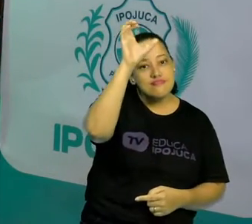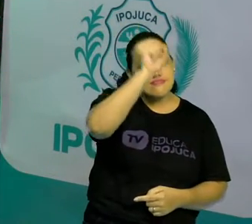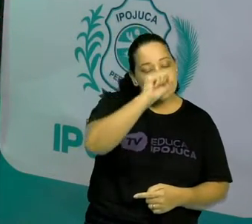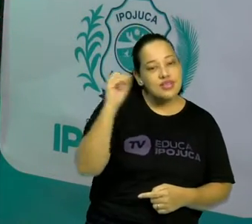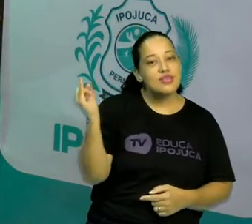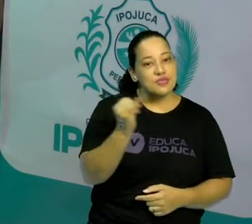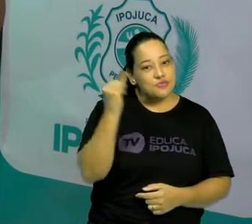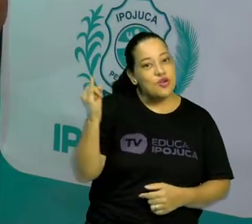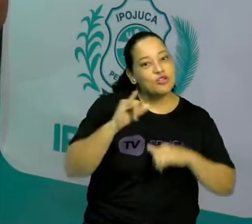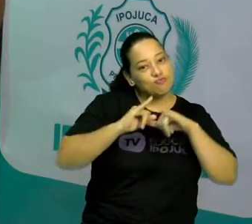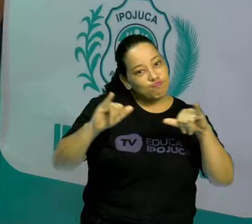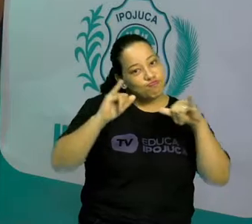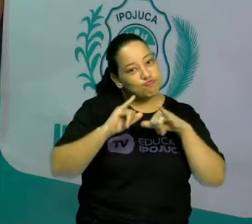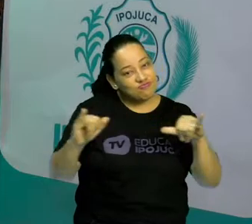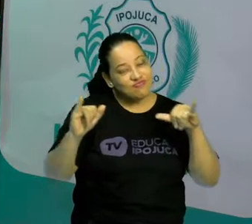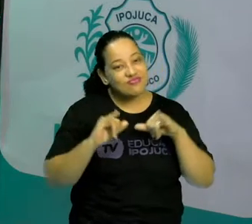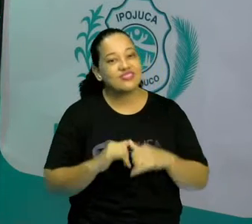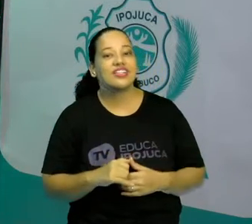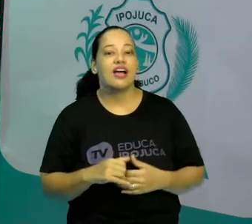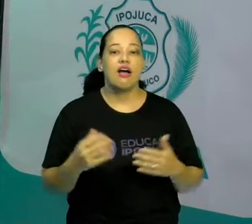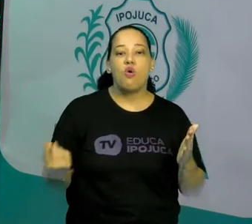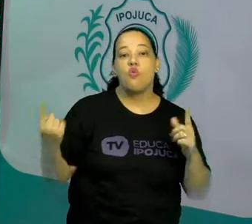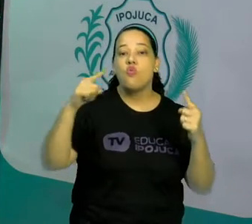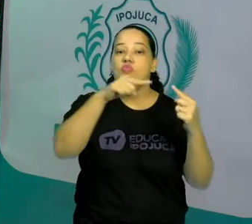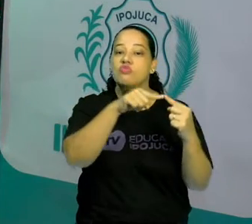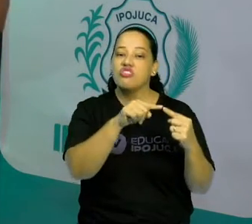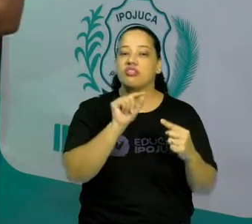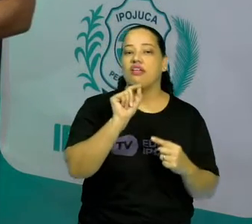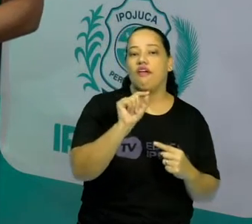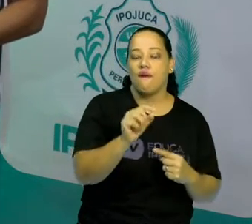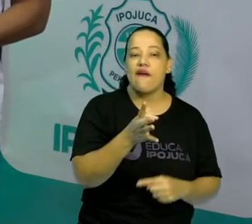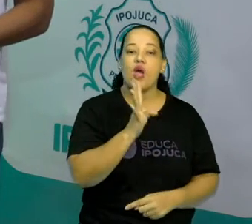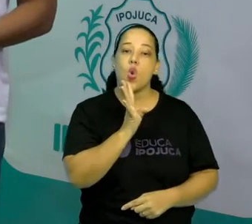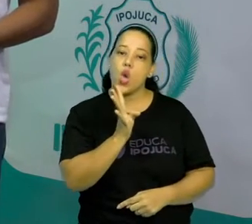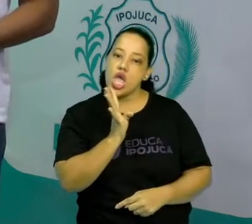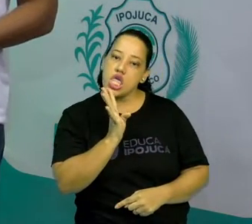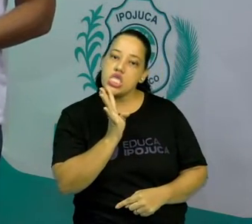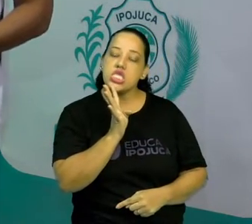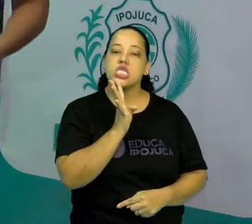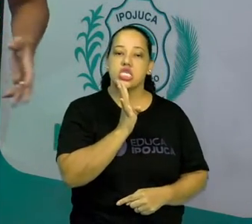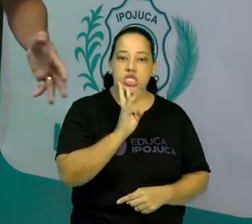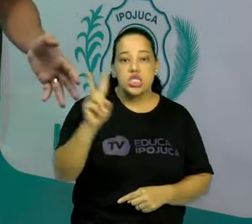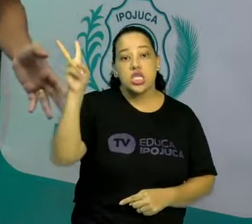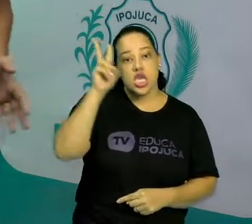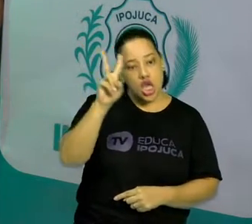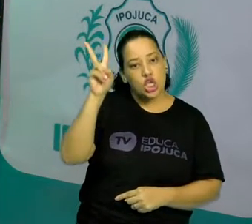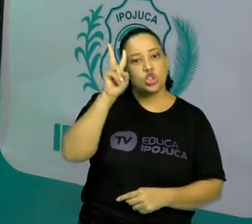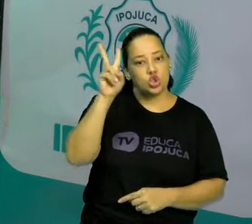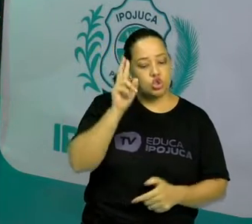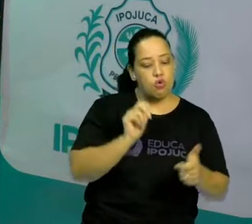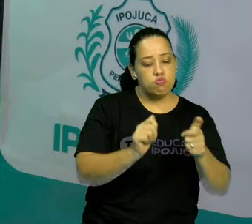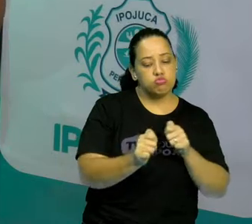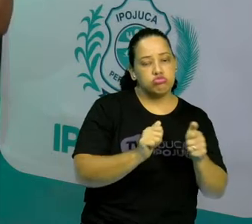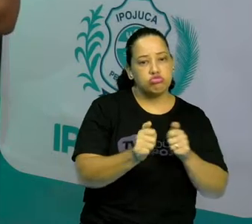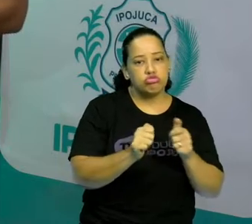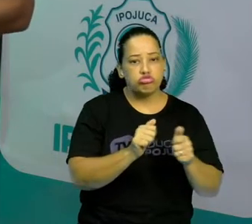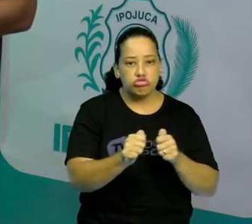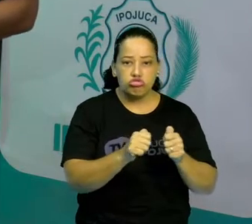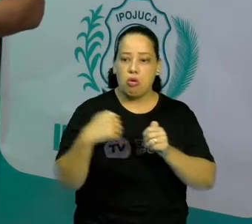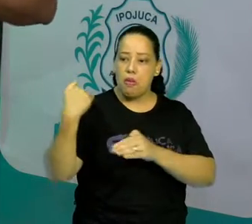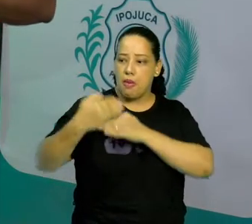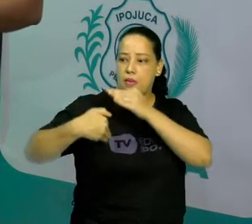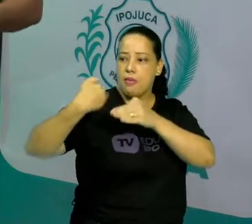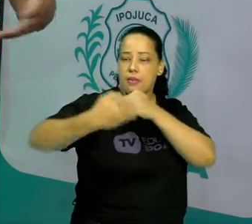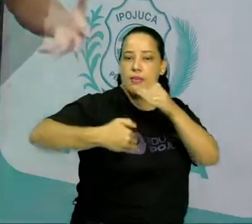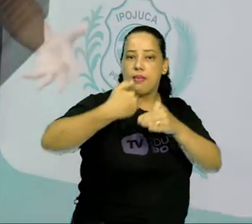E o objetivo dessa aula é justamente conhecer a história dos jogos eletrônicos, né? Como vem se dando a evolução do jogo